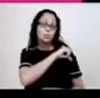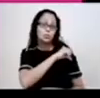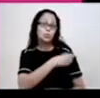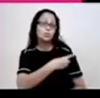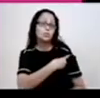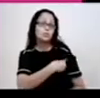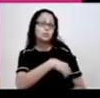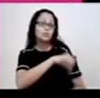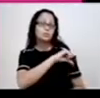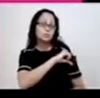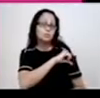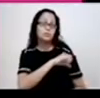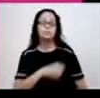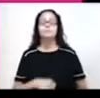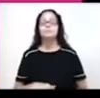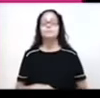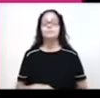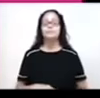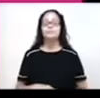Ensino Fundamental.